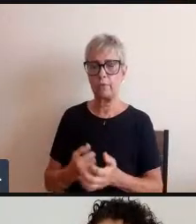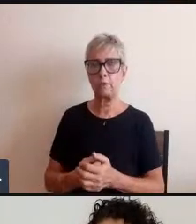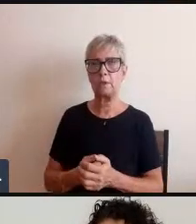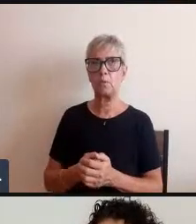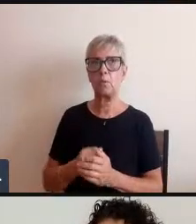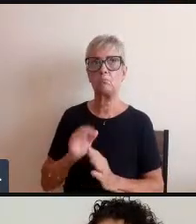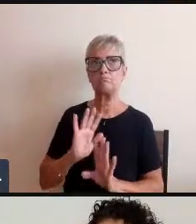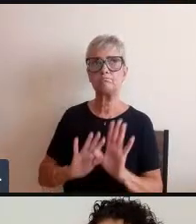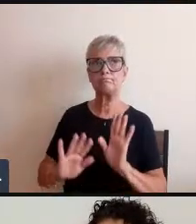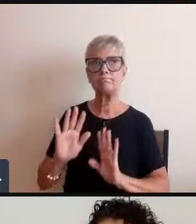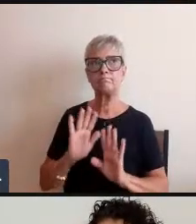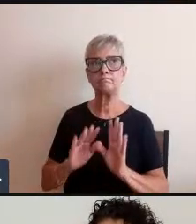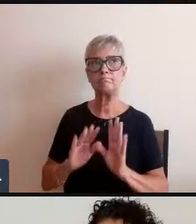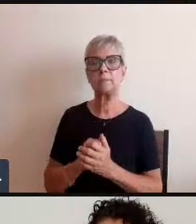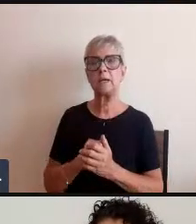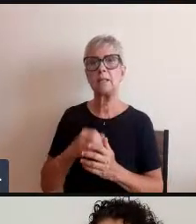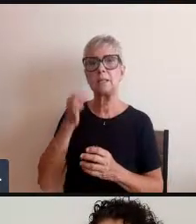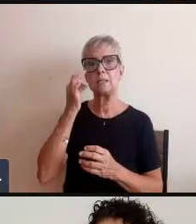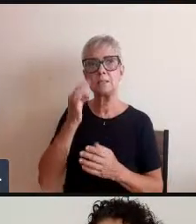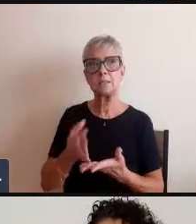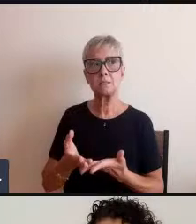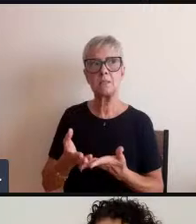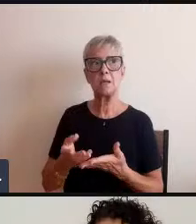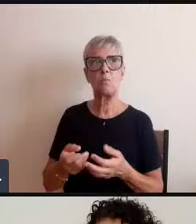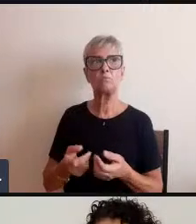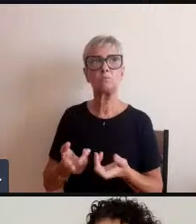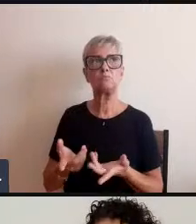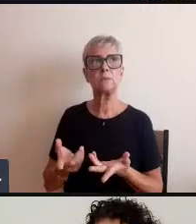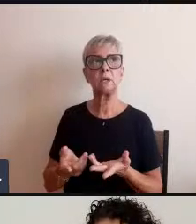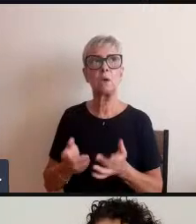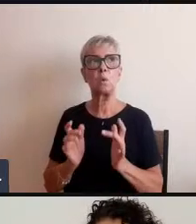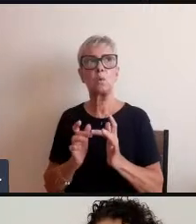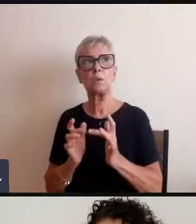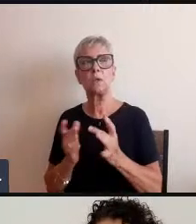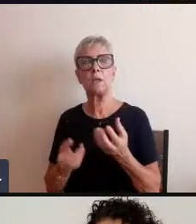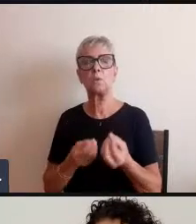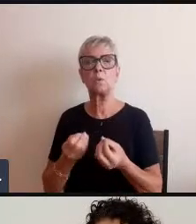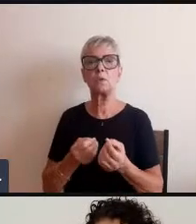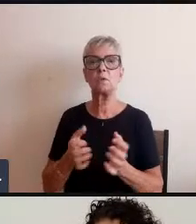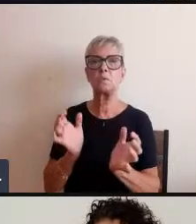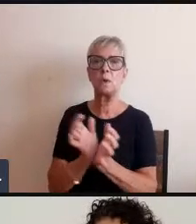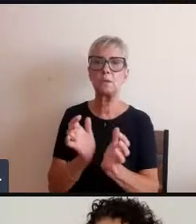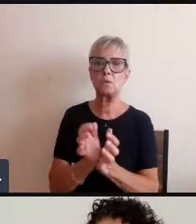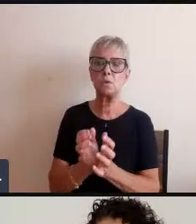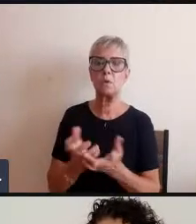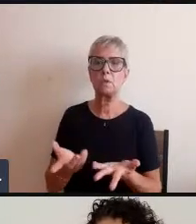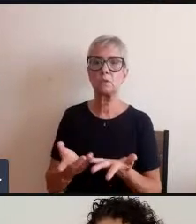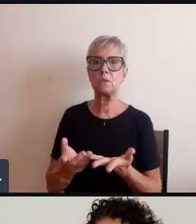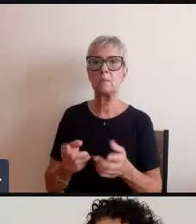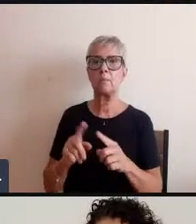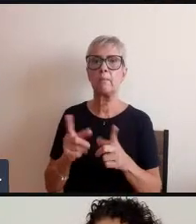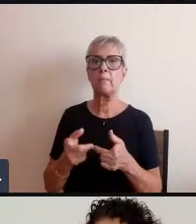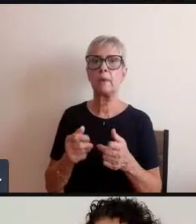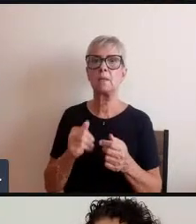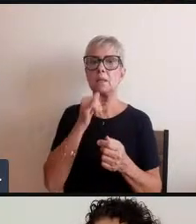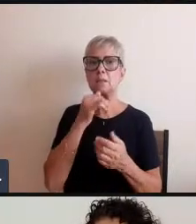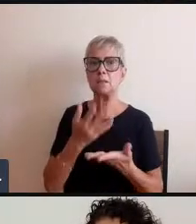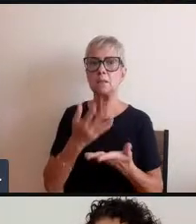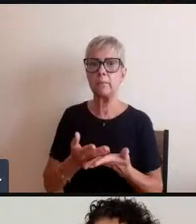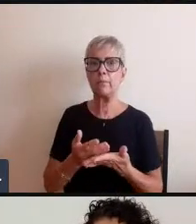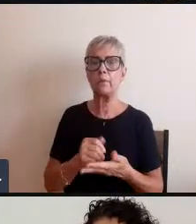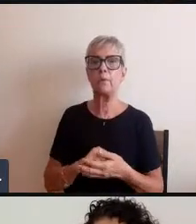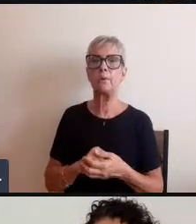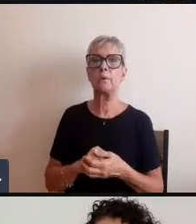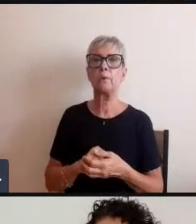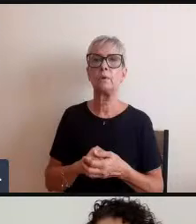tendo que lidar com essas questões que geralmente são questões espinhosas que não nos levam a ficar